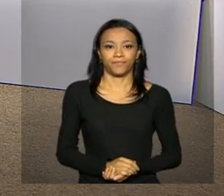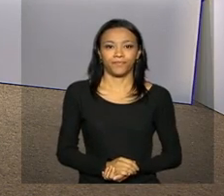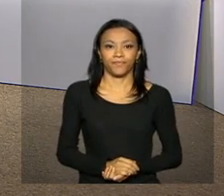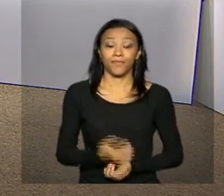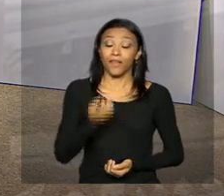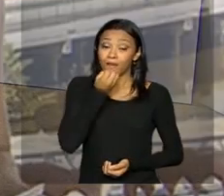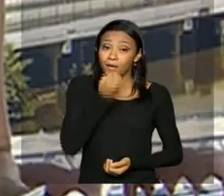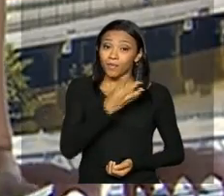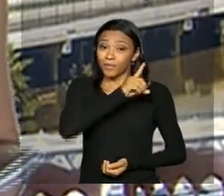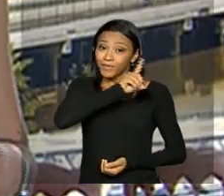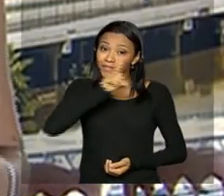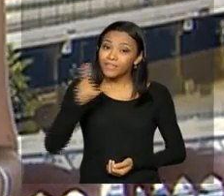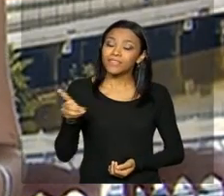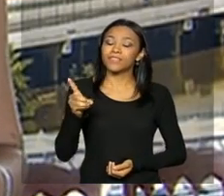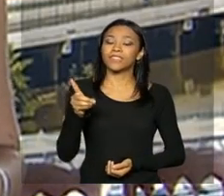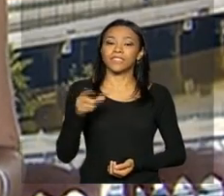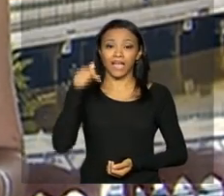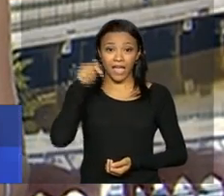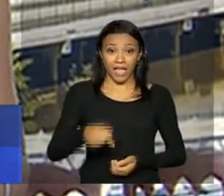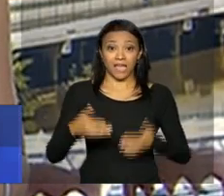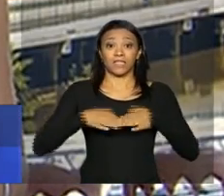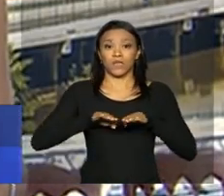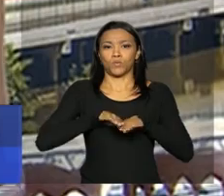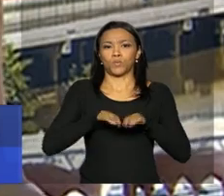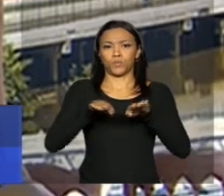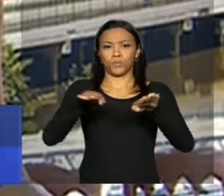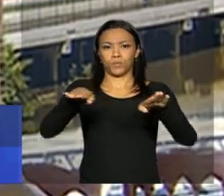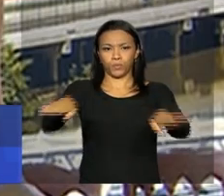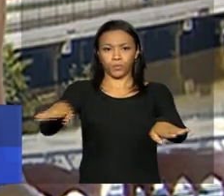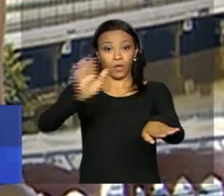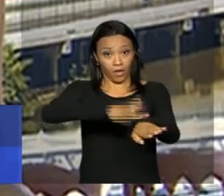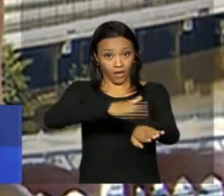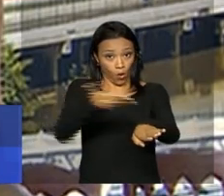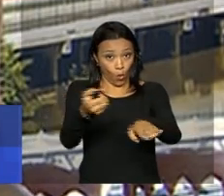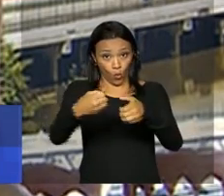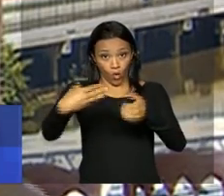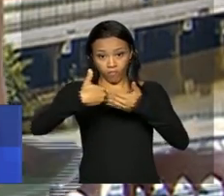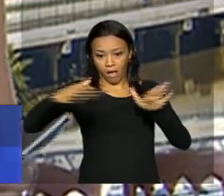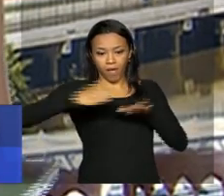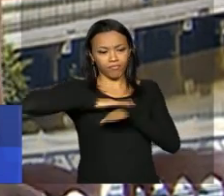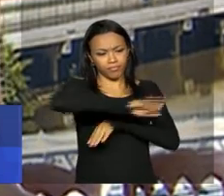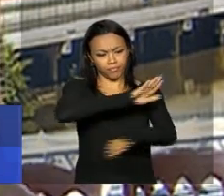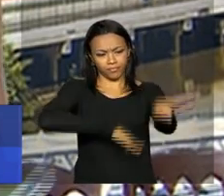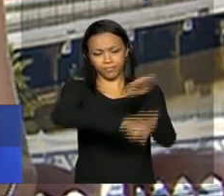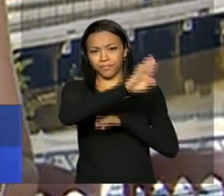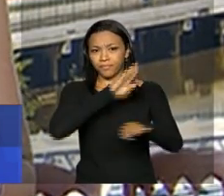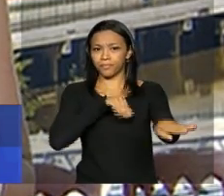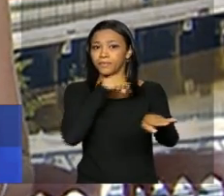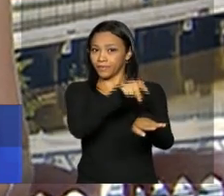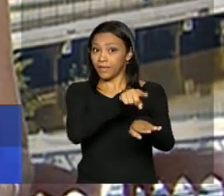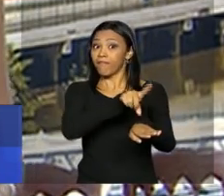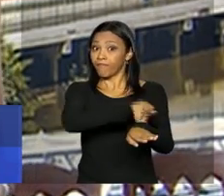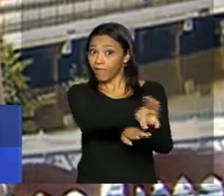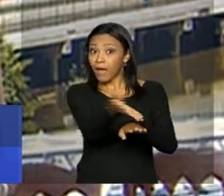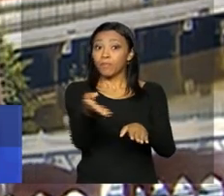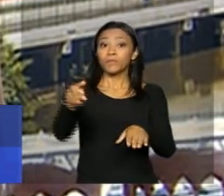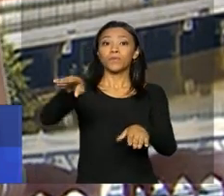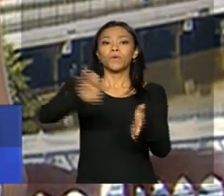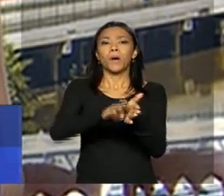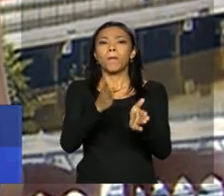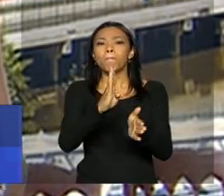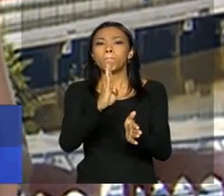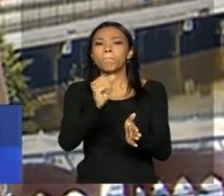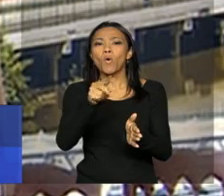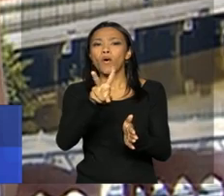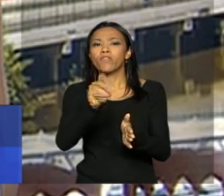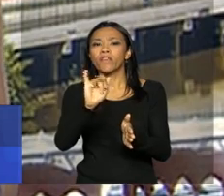Bom dia, Dani. A pista leste da Via Mangue, que está sendo inaugurada hoje, vai operar no sentido Boa Viagem Centro. É o contrário da